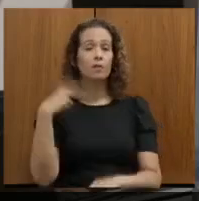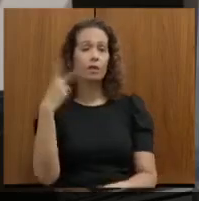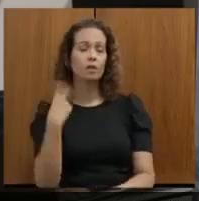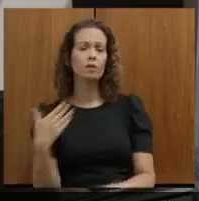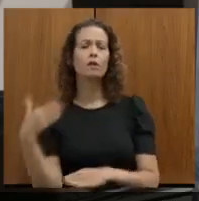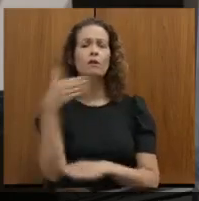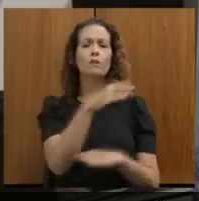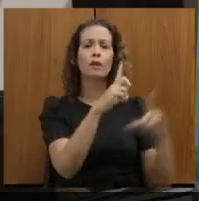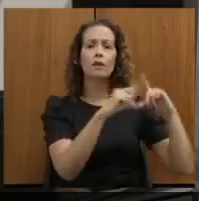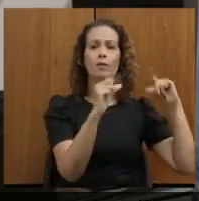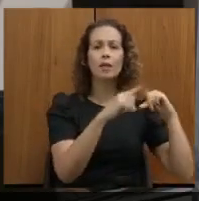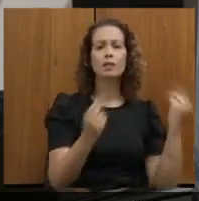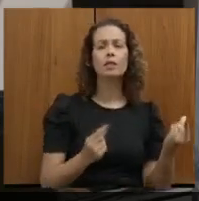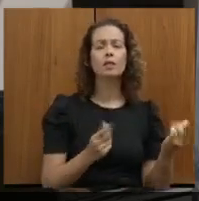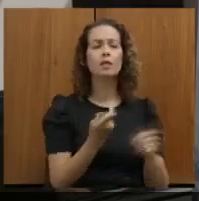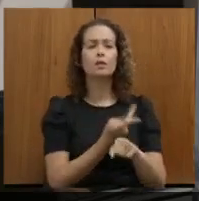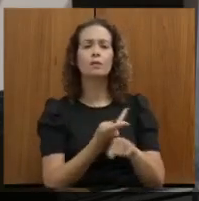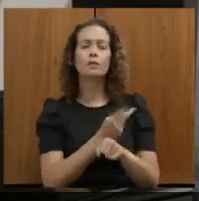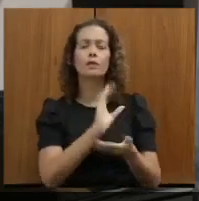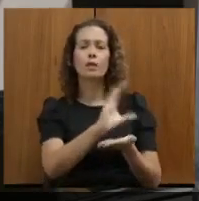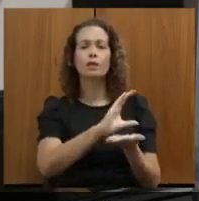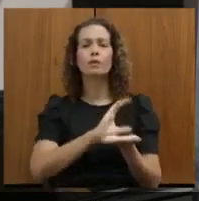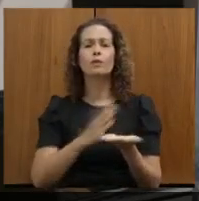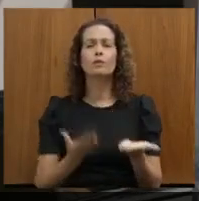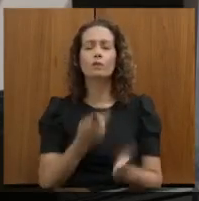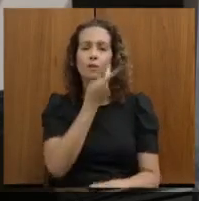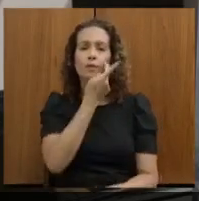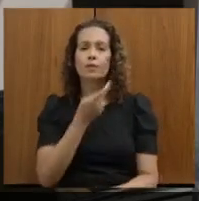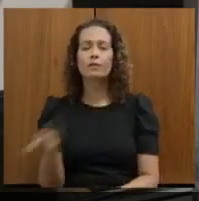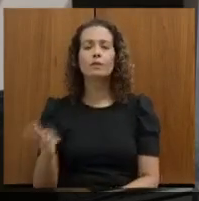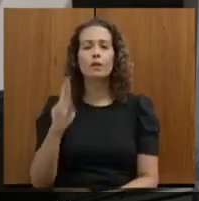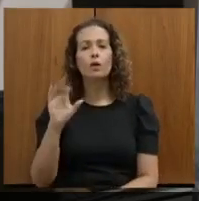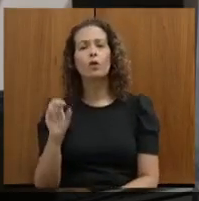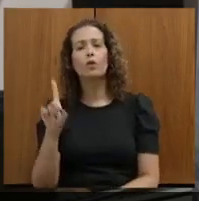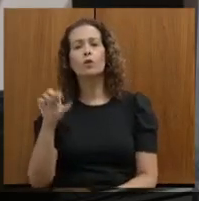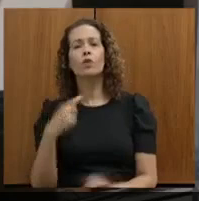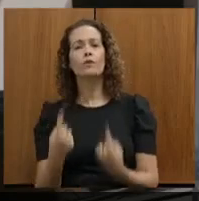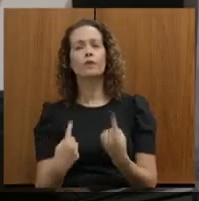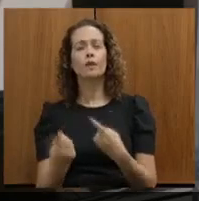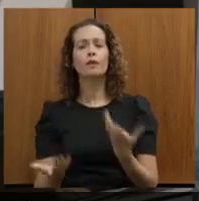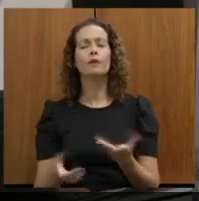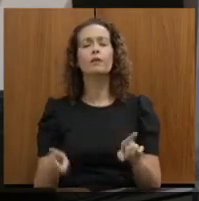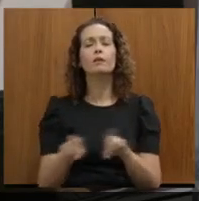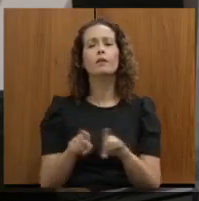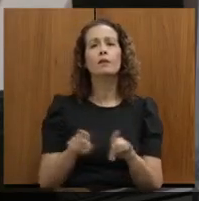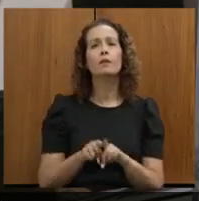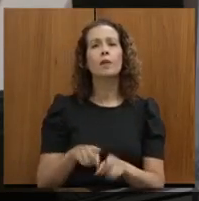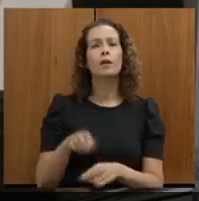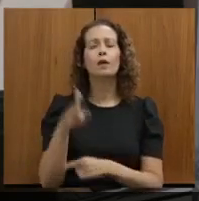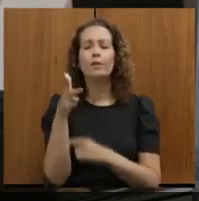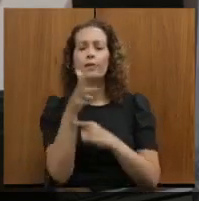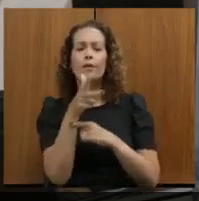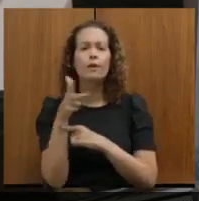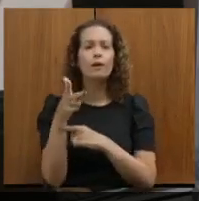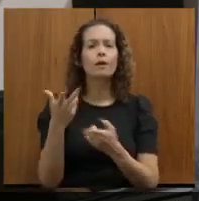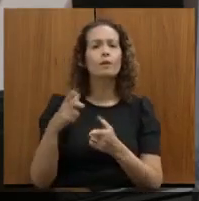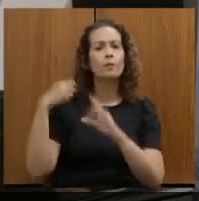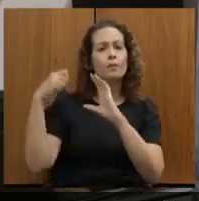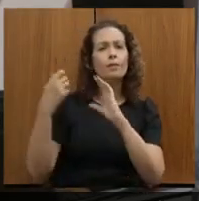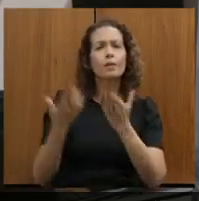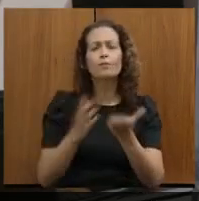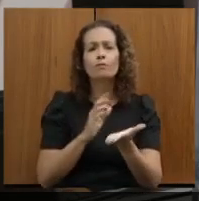Brasília, vai buscar recurso, vai visitar rodovia, vai ouvir câmara. Então,